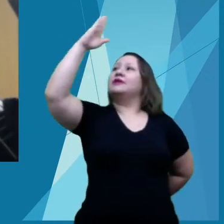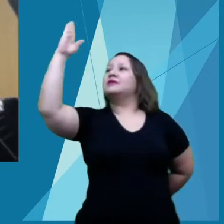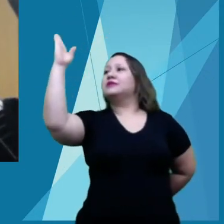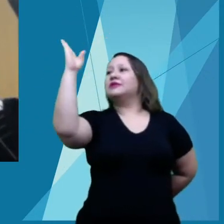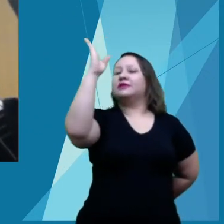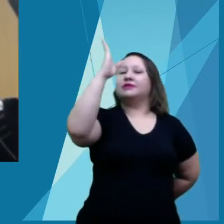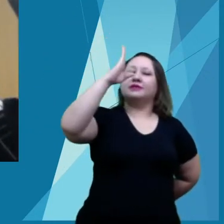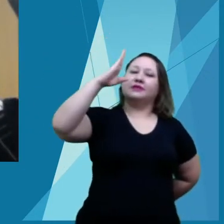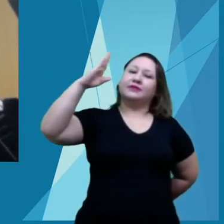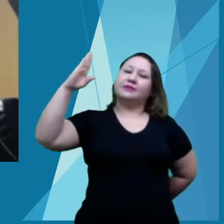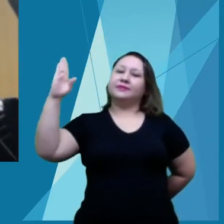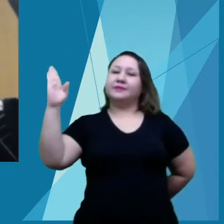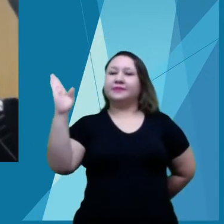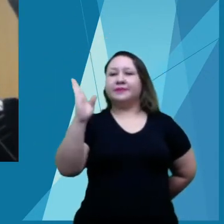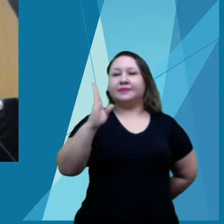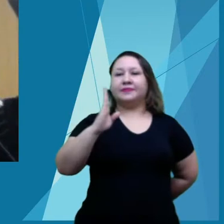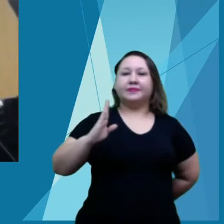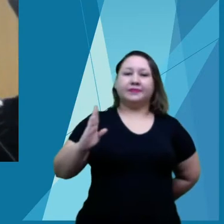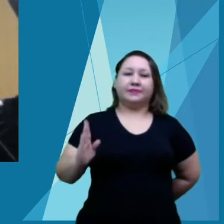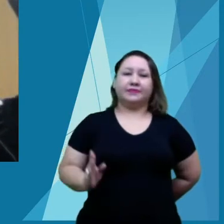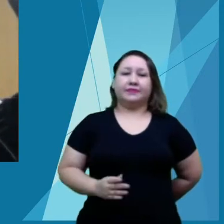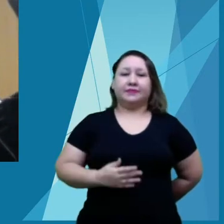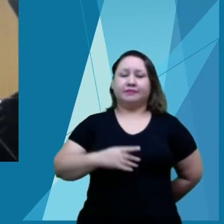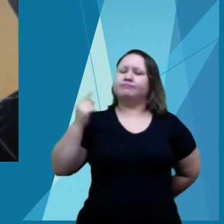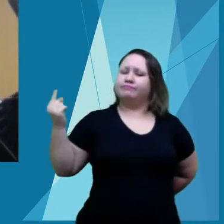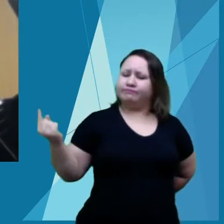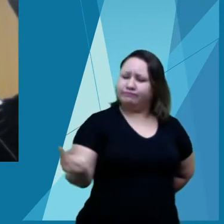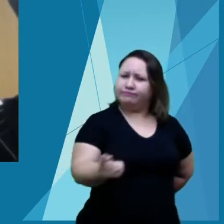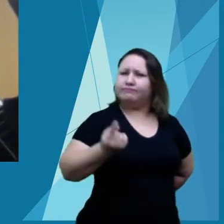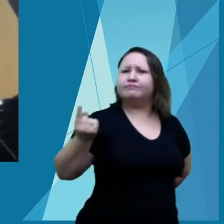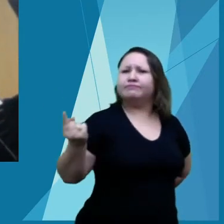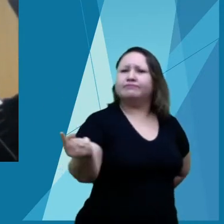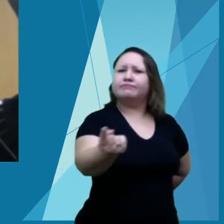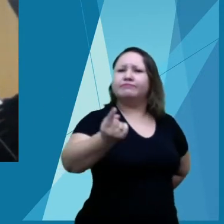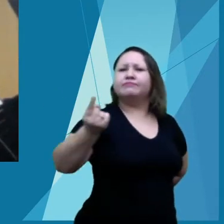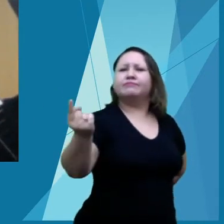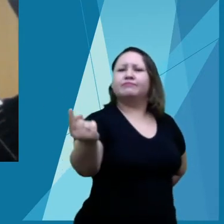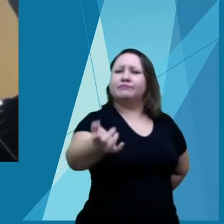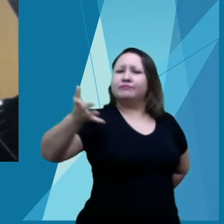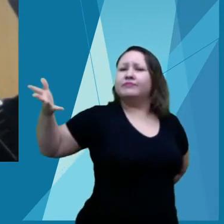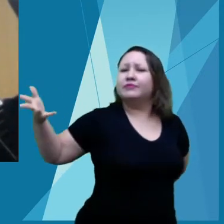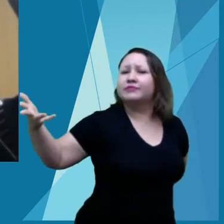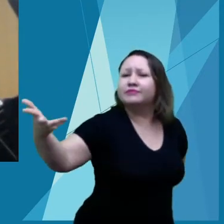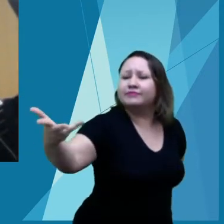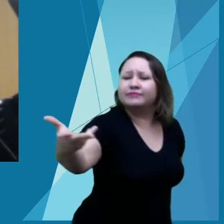do céu profundo. Fulguras, ó Brasil, florão da